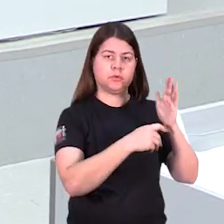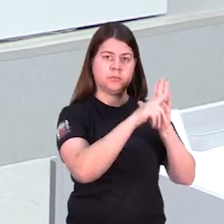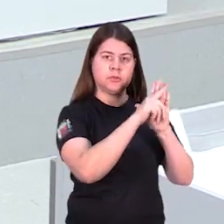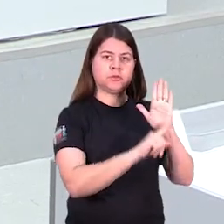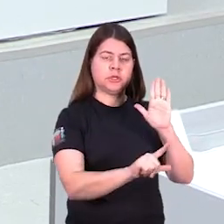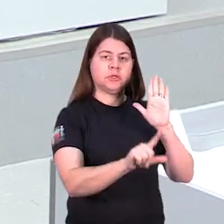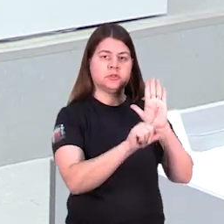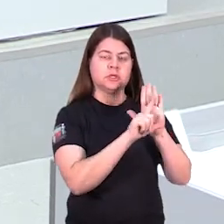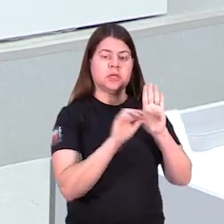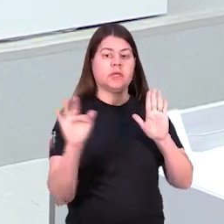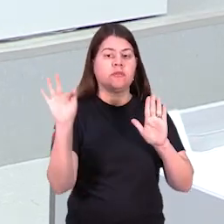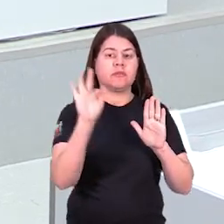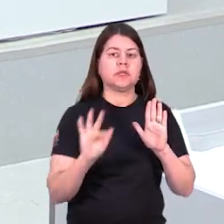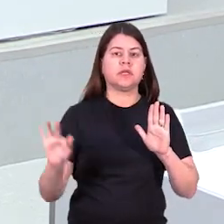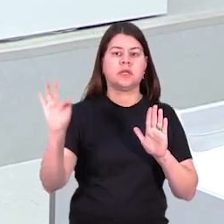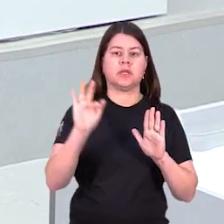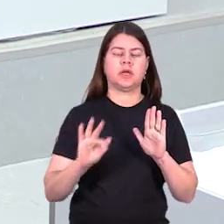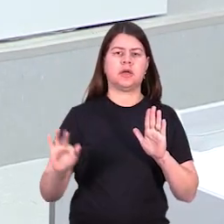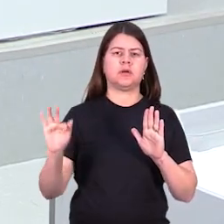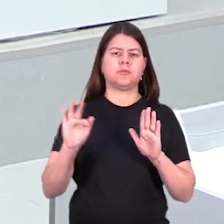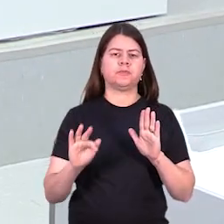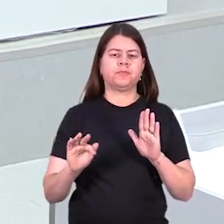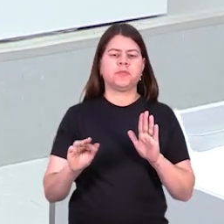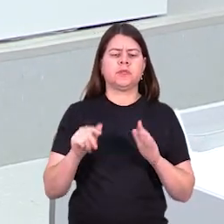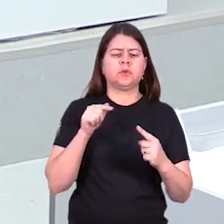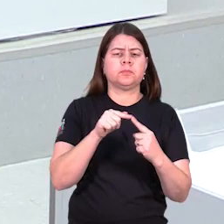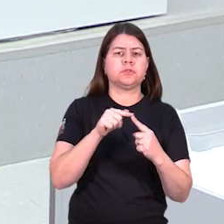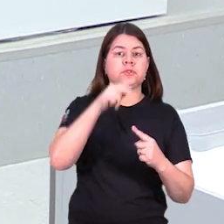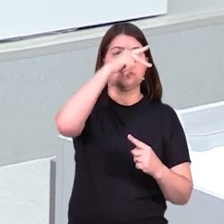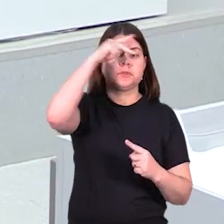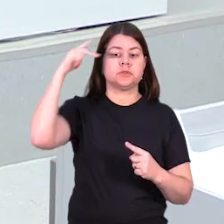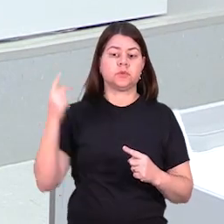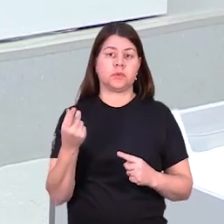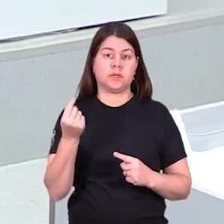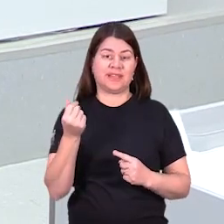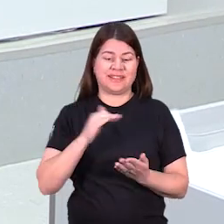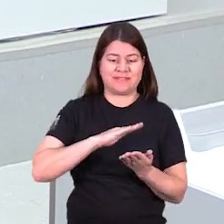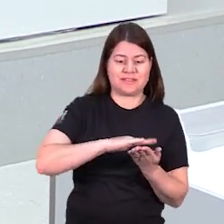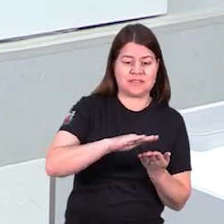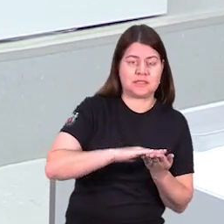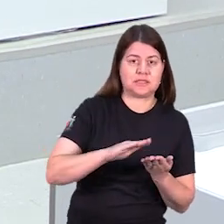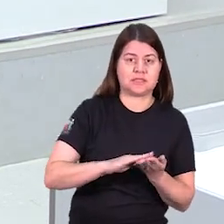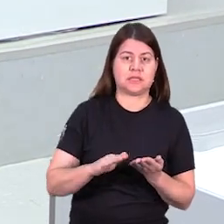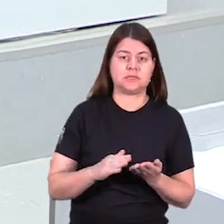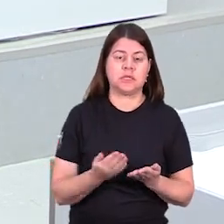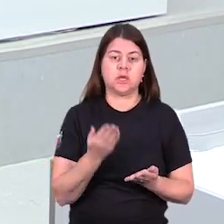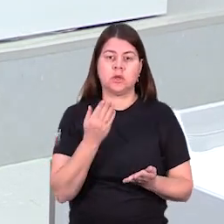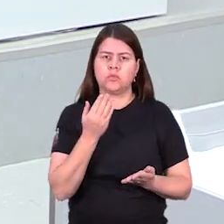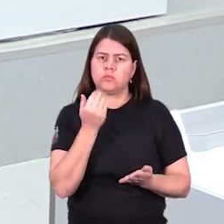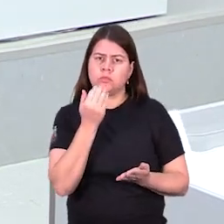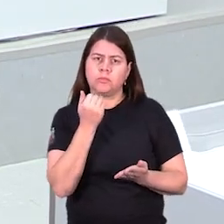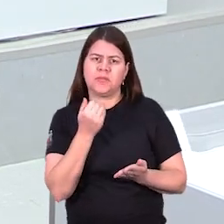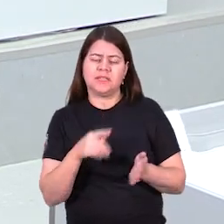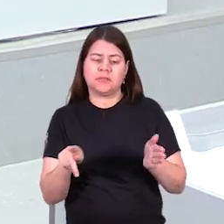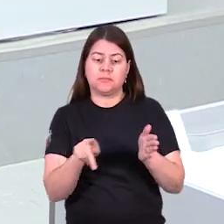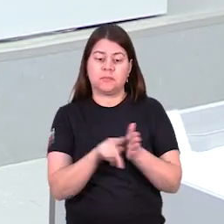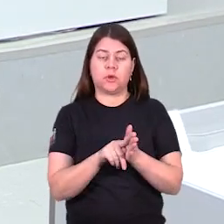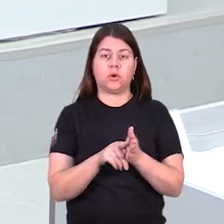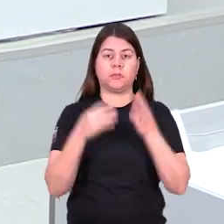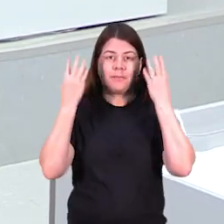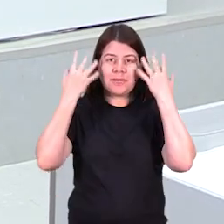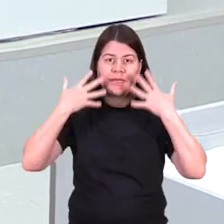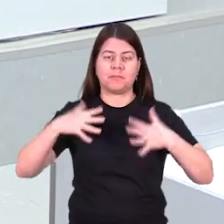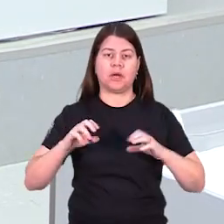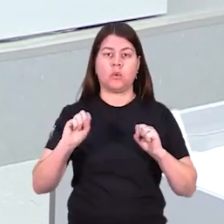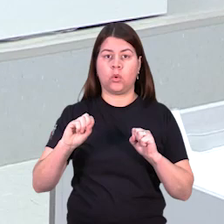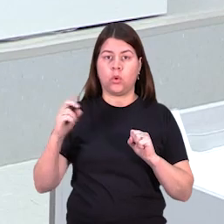lei federal, que permite dedução de despesas com alimentação animal ou tratamento médico veterinário,